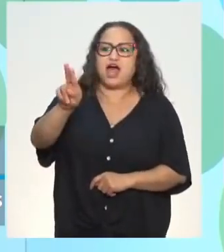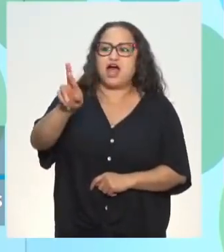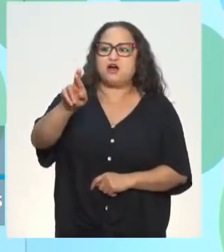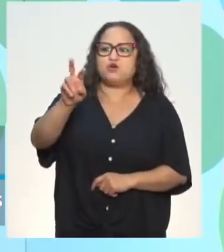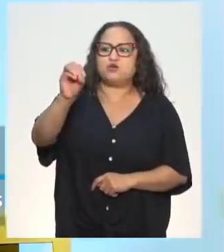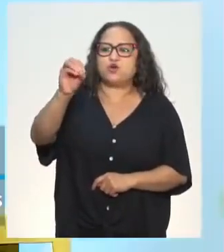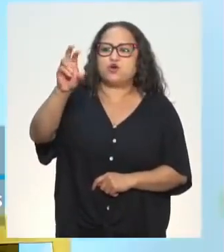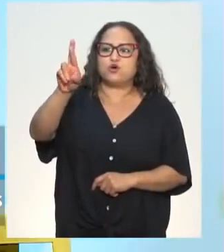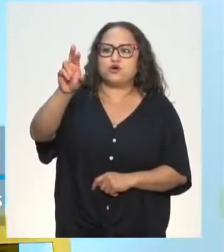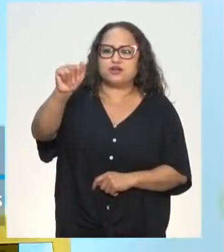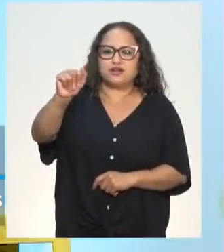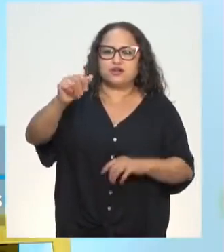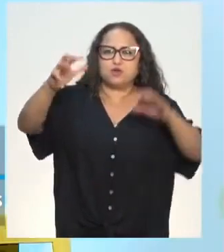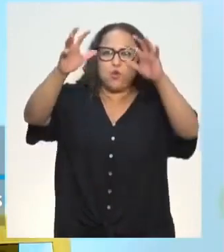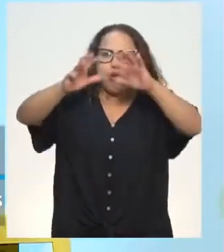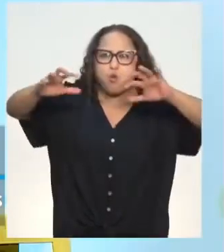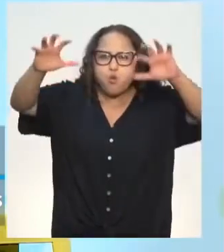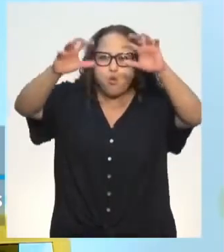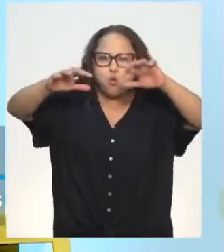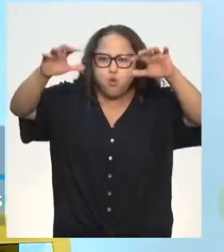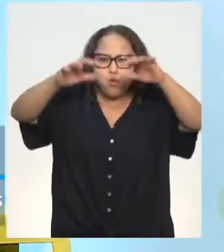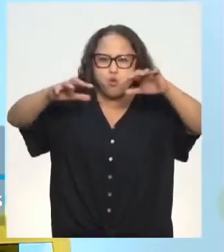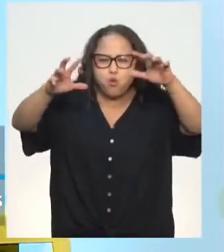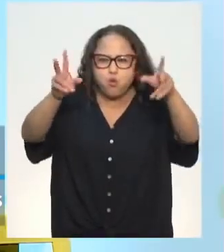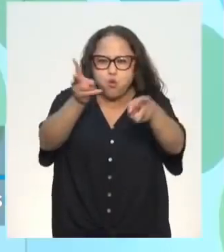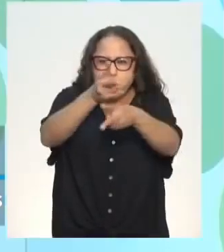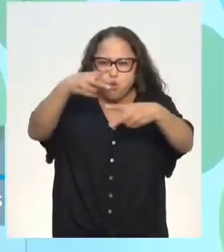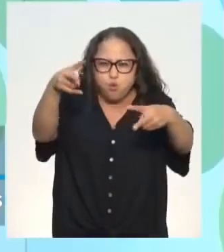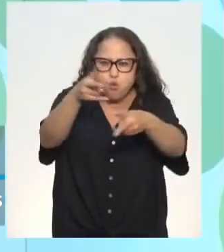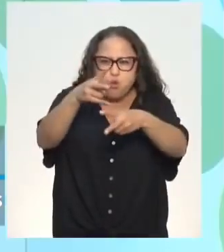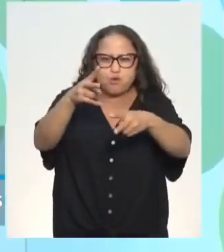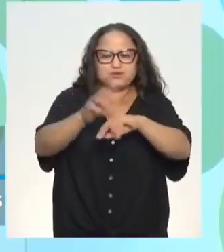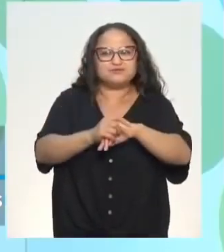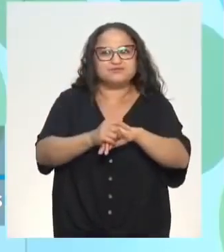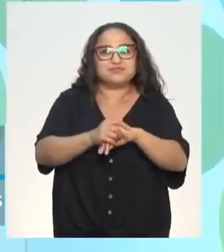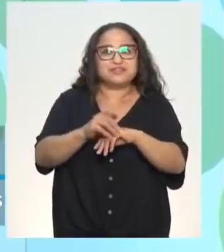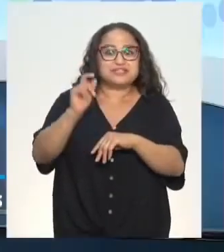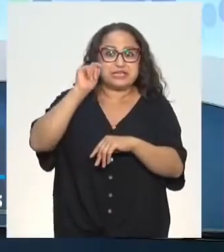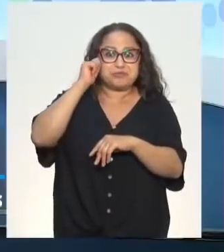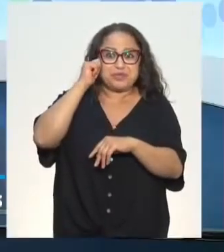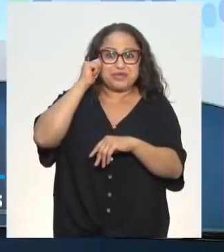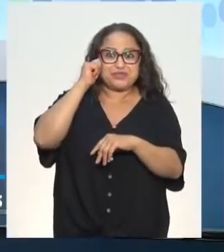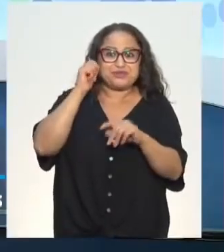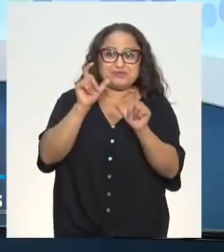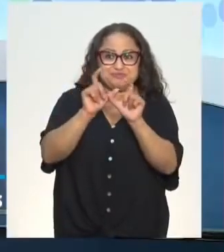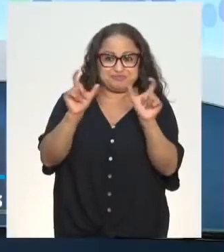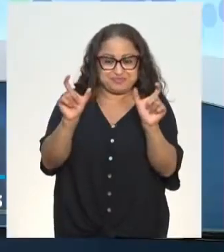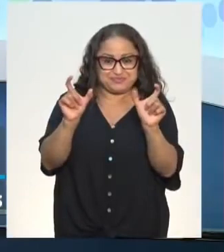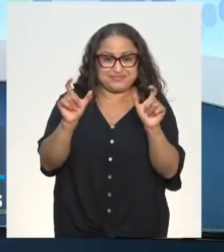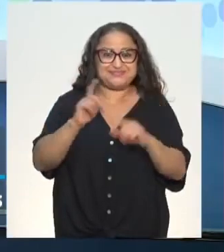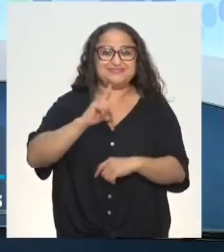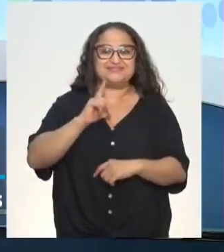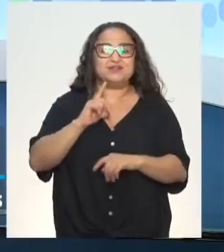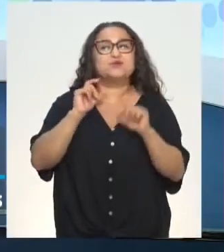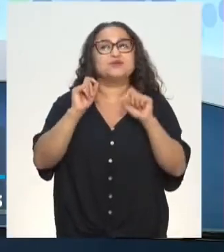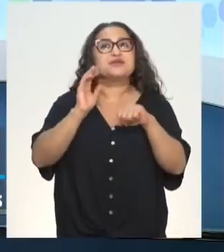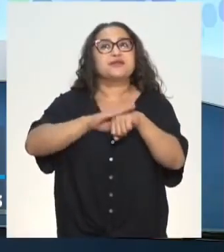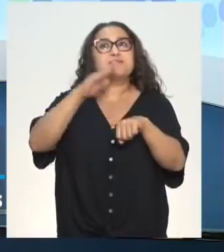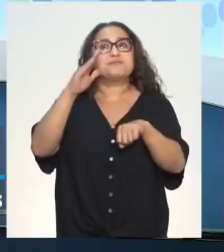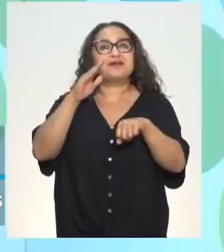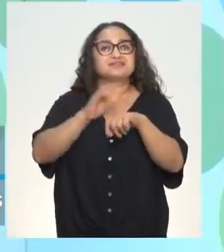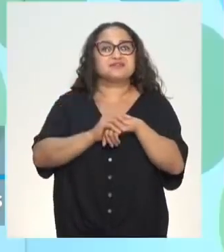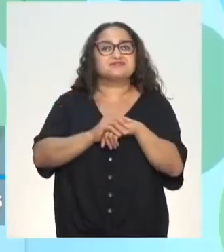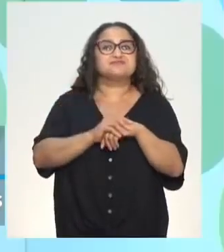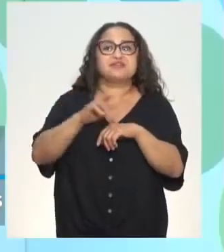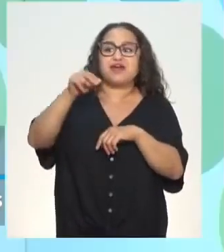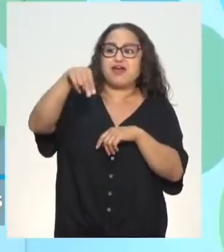Tempestade de areia também está em negrito. Aí é outra coisa, né? É. Informando, tá isso. Deixa eu ver o mais. A